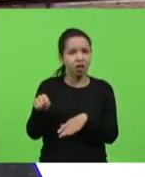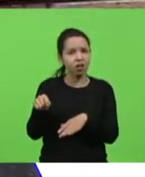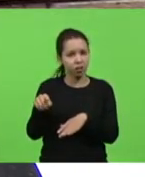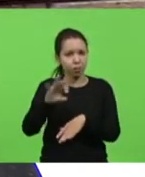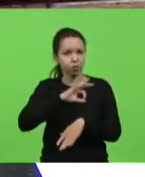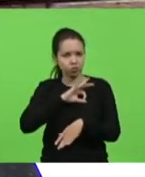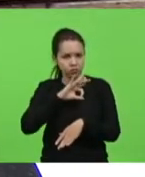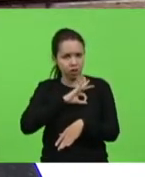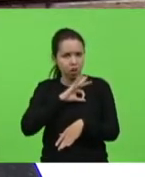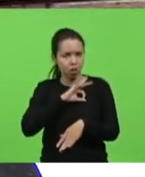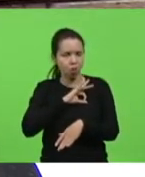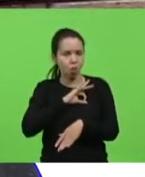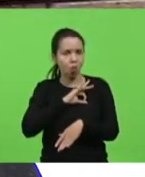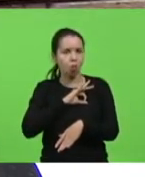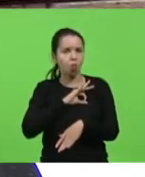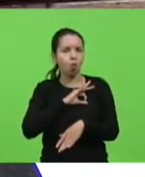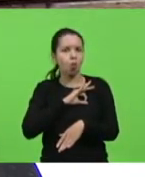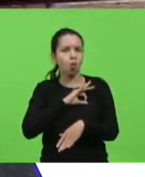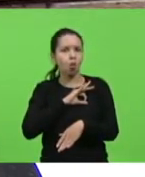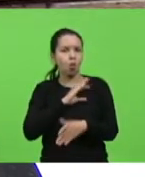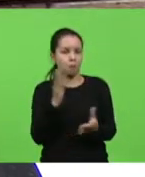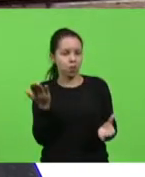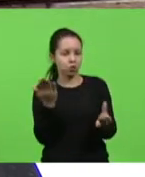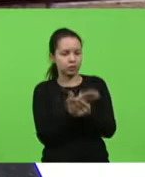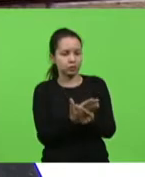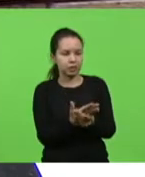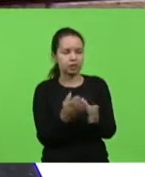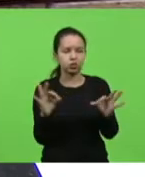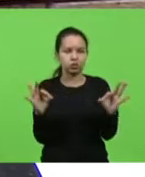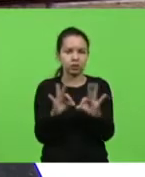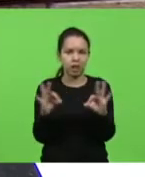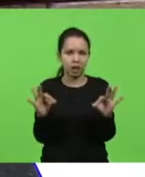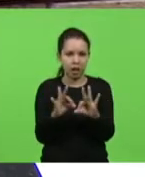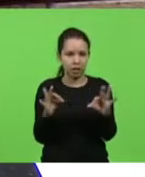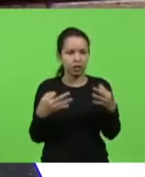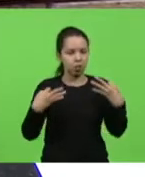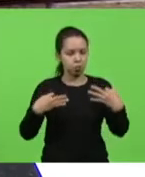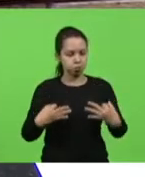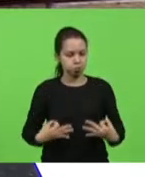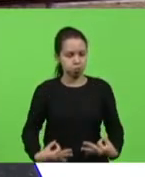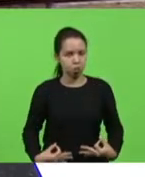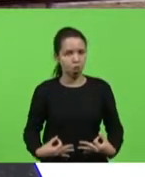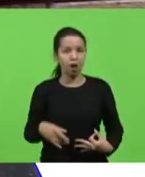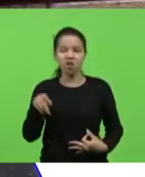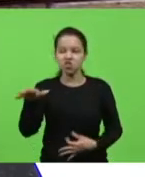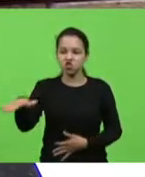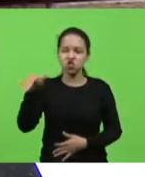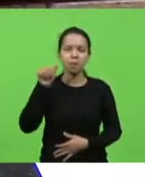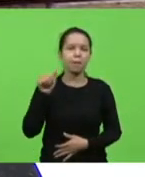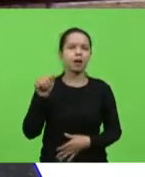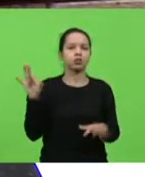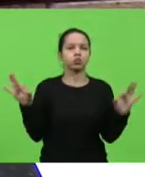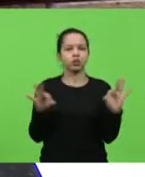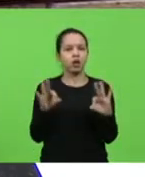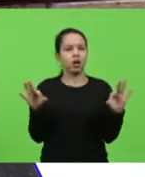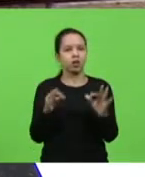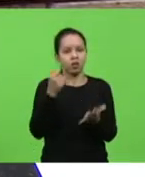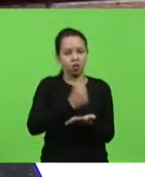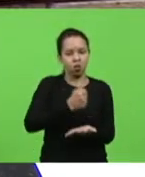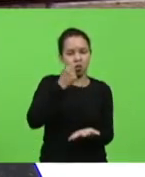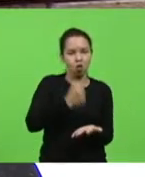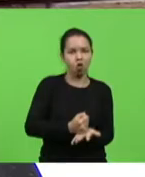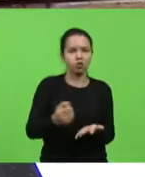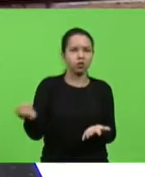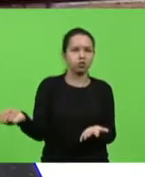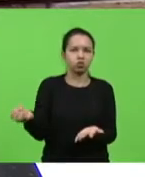nenhum tipo de procedimento administrativo que tenha uma boa conduta, não está sendo chamado para a renovação do contrato.